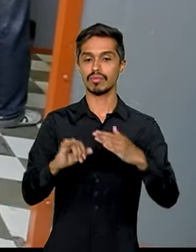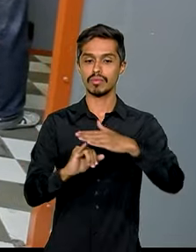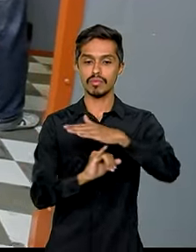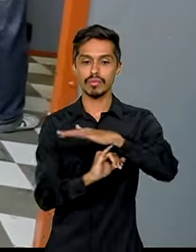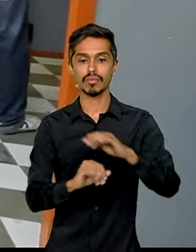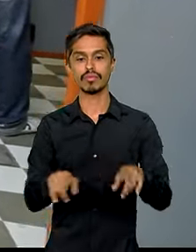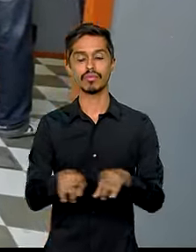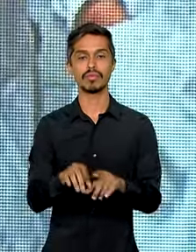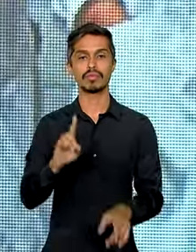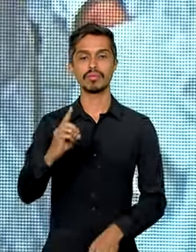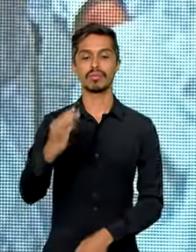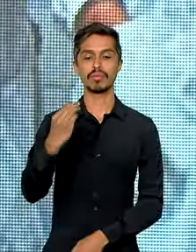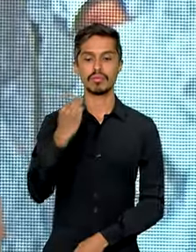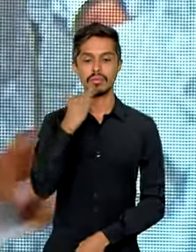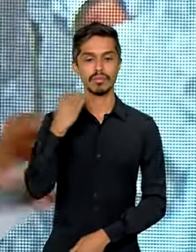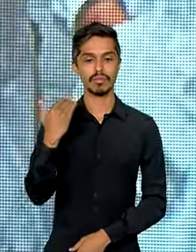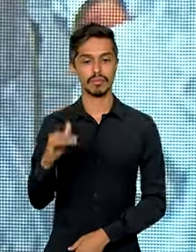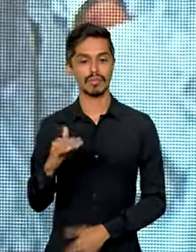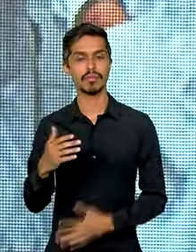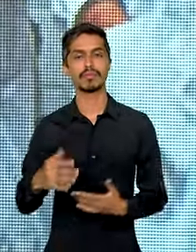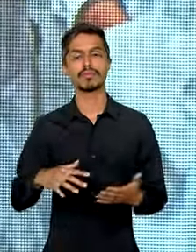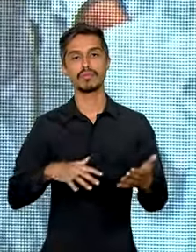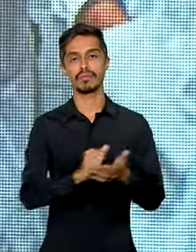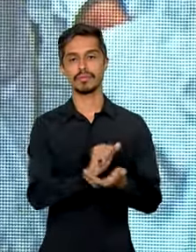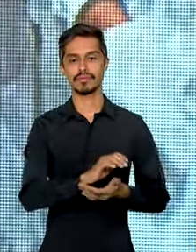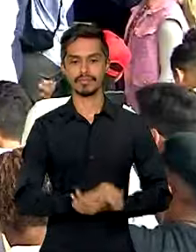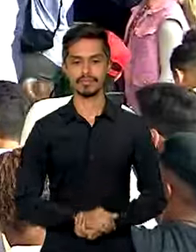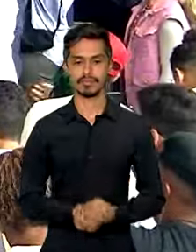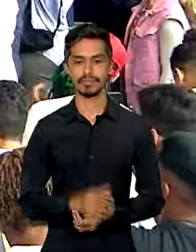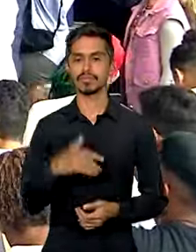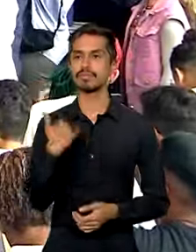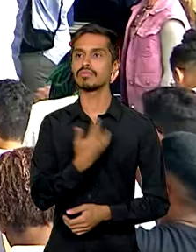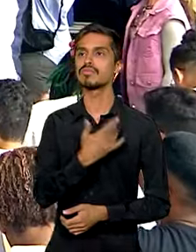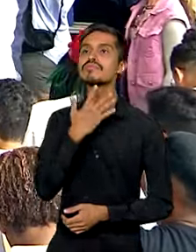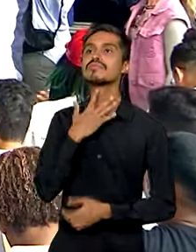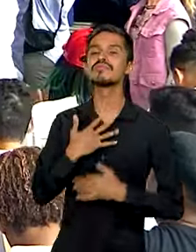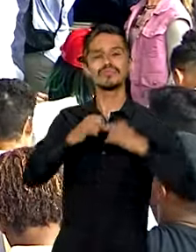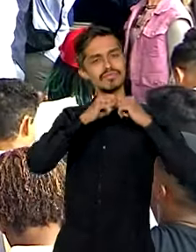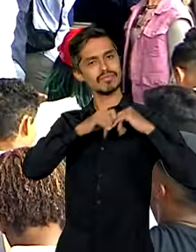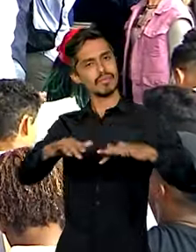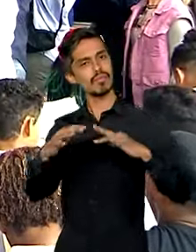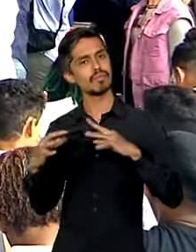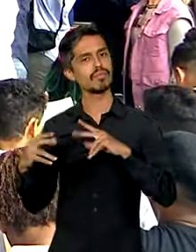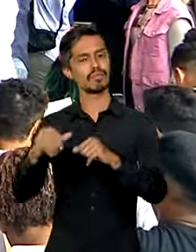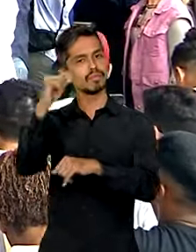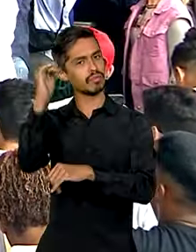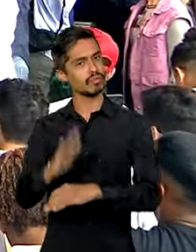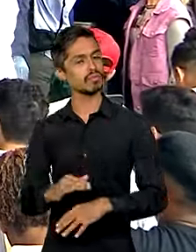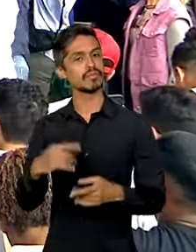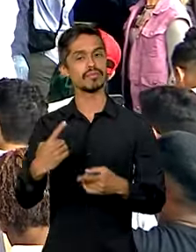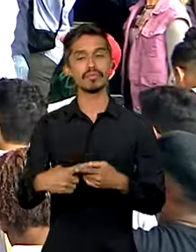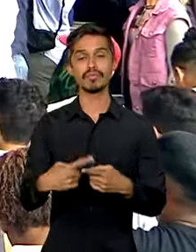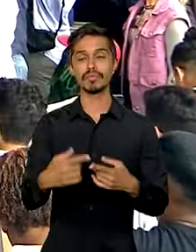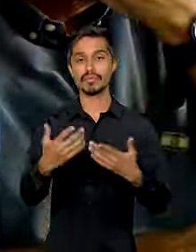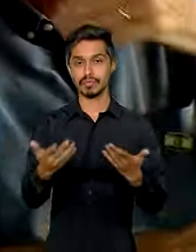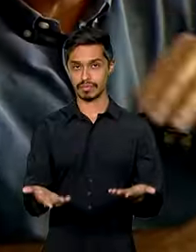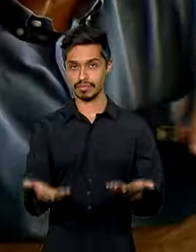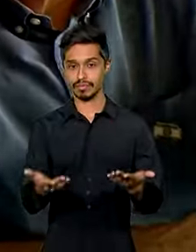meio de matrículas. Por mim, a gente espalhava o Instituto Federal em todos os lugares desse país. E vou dizer por quê.